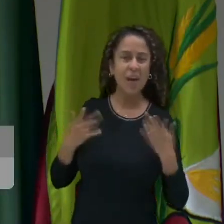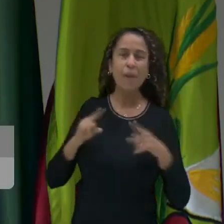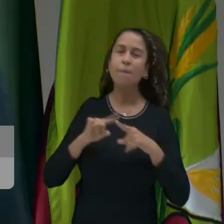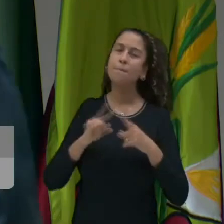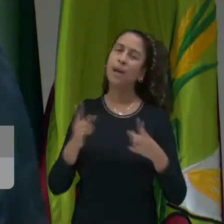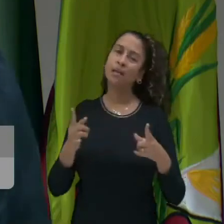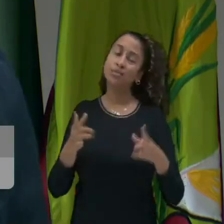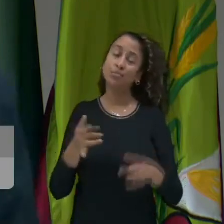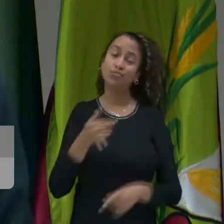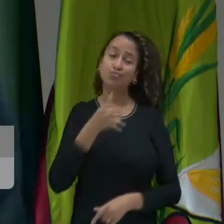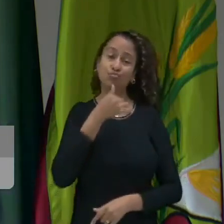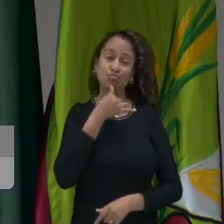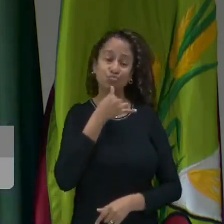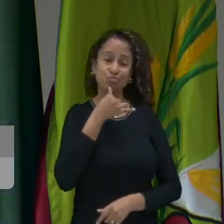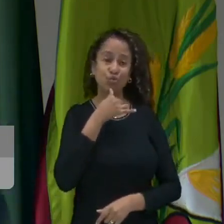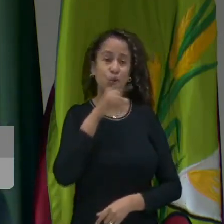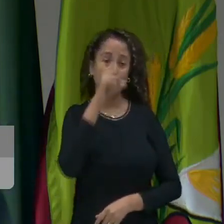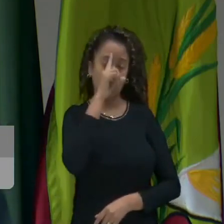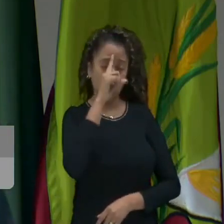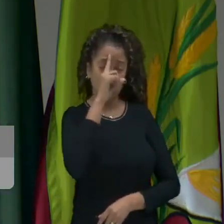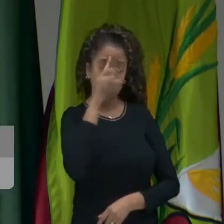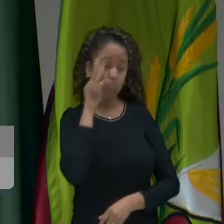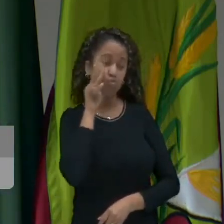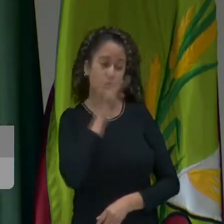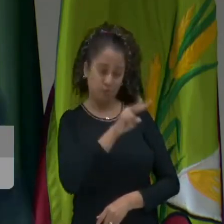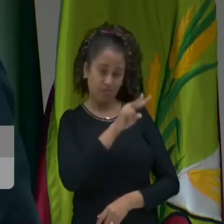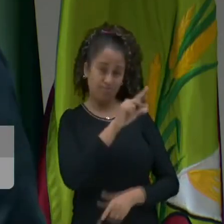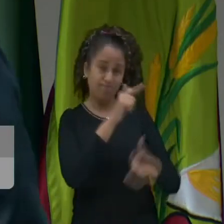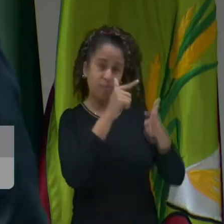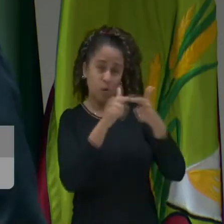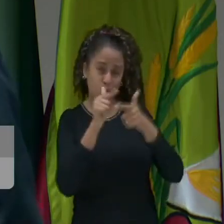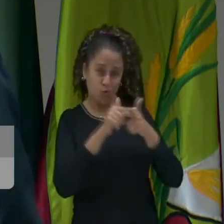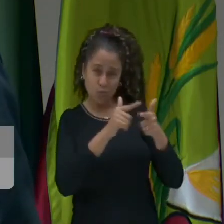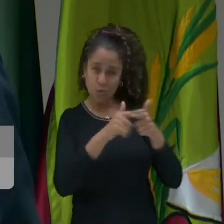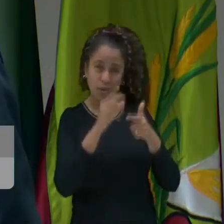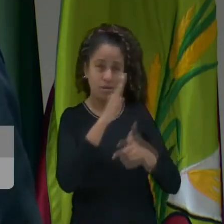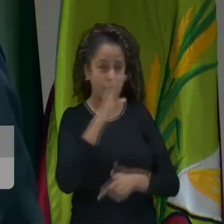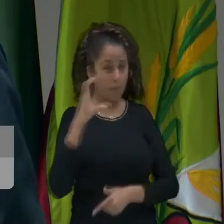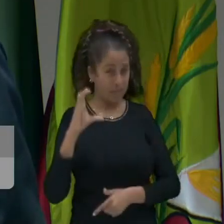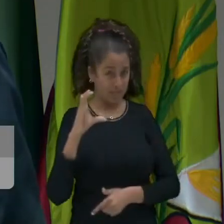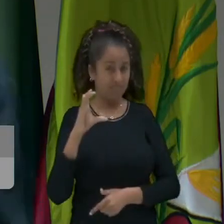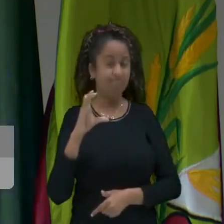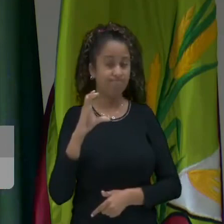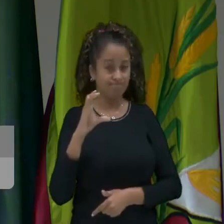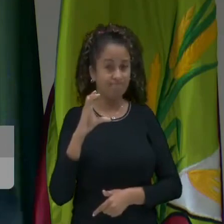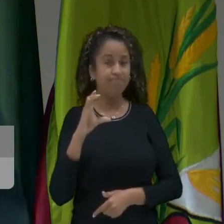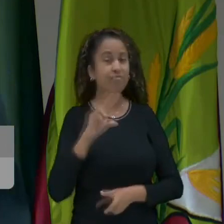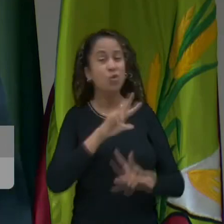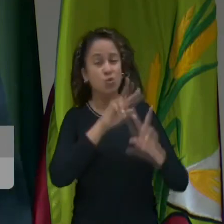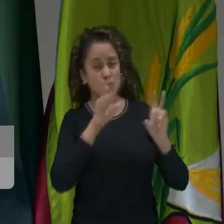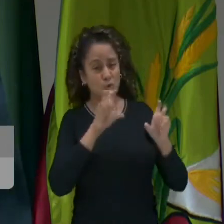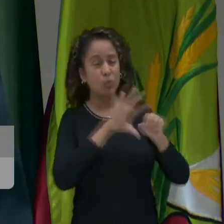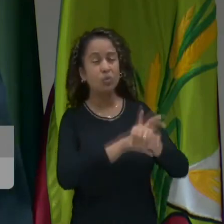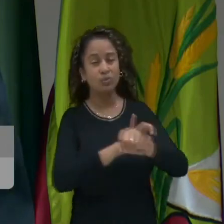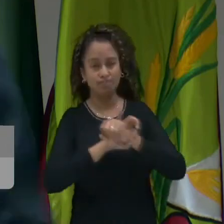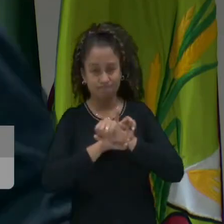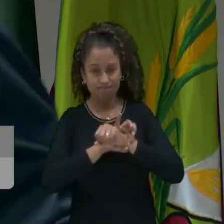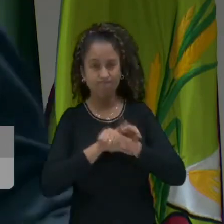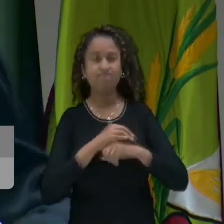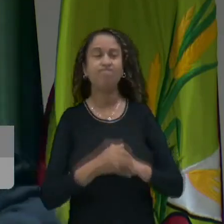acabamos vendo diariamente os problemas que Balneário Camboriú vem enfrentando em relação à segurança.